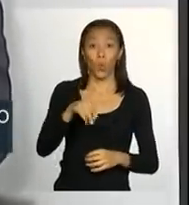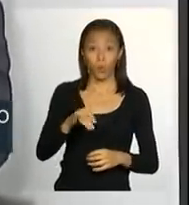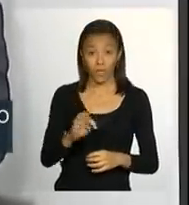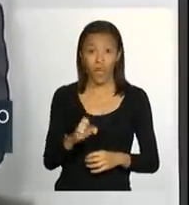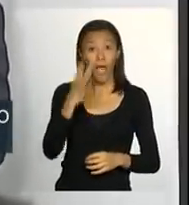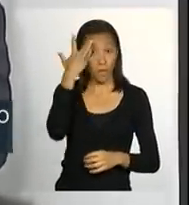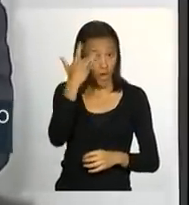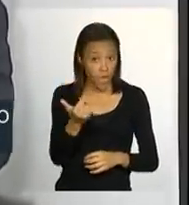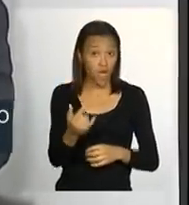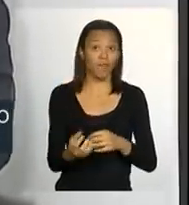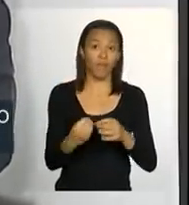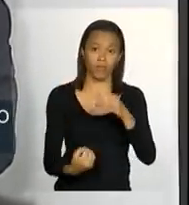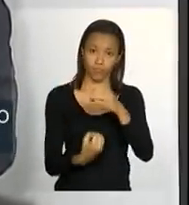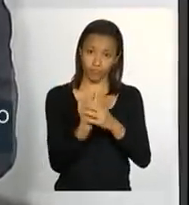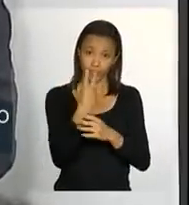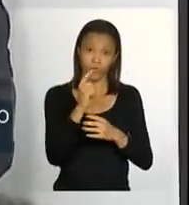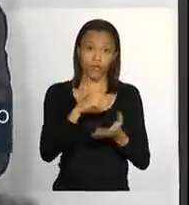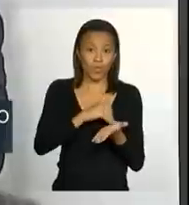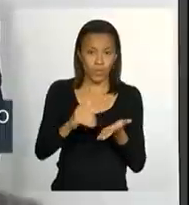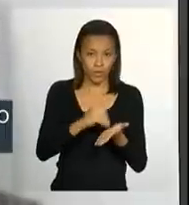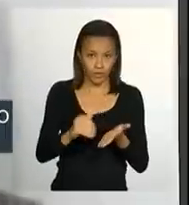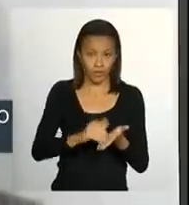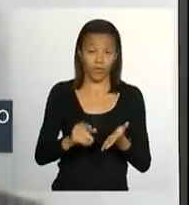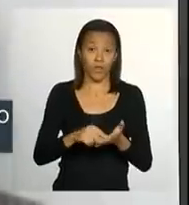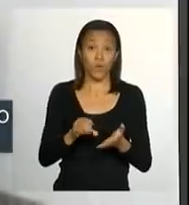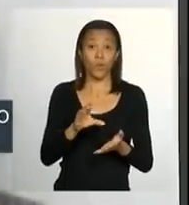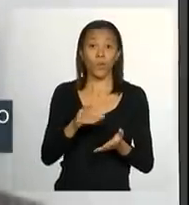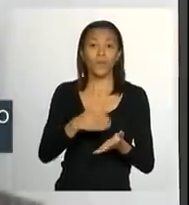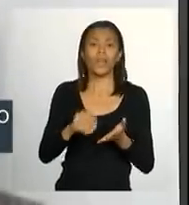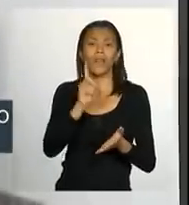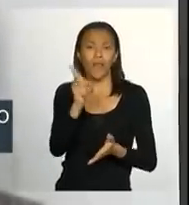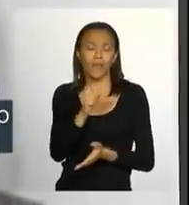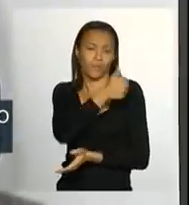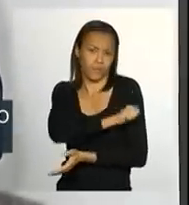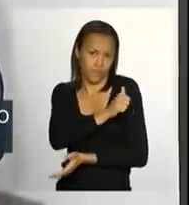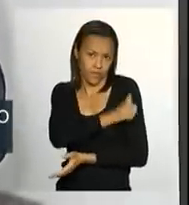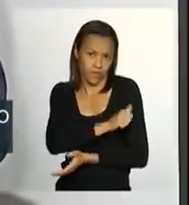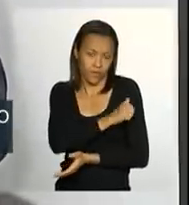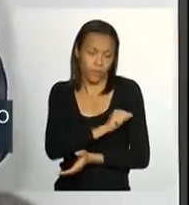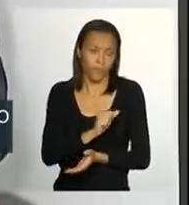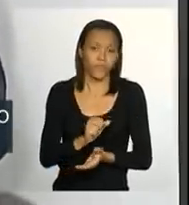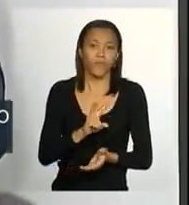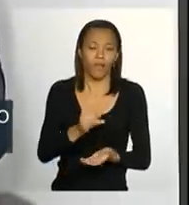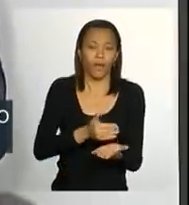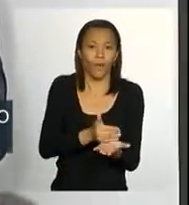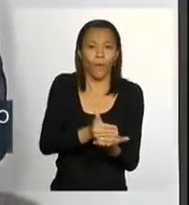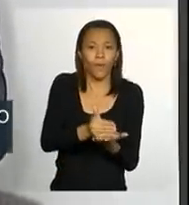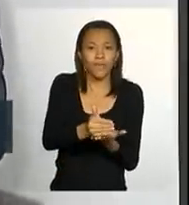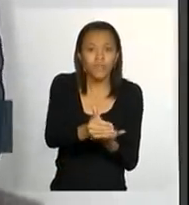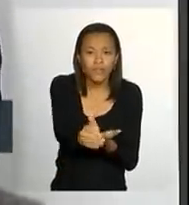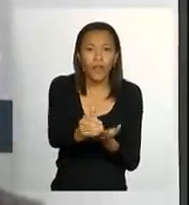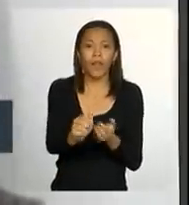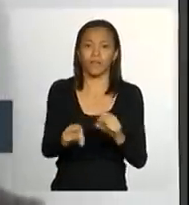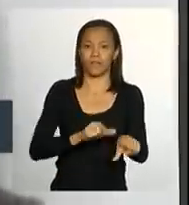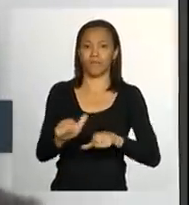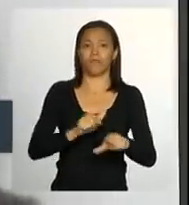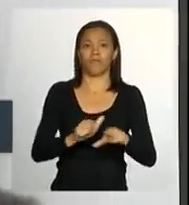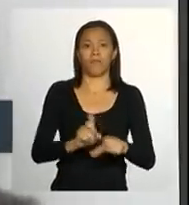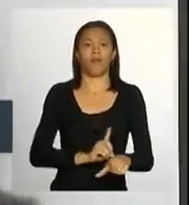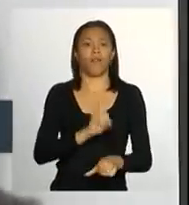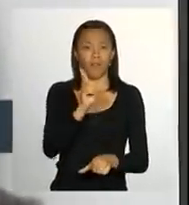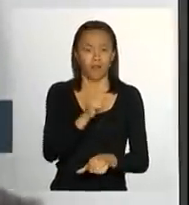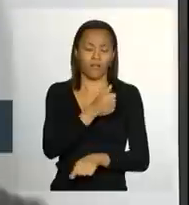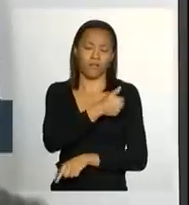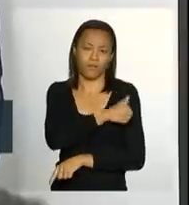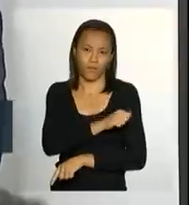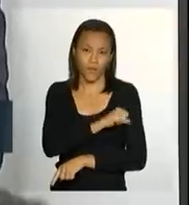no Rio de Janeiro, no Escritório Regional do Ministério da Integração, começará a funcionar e esses